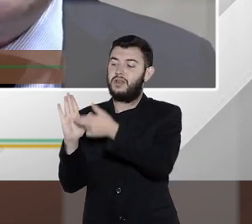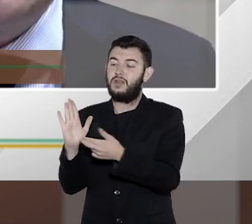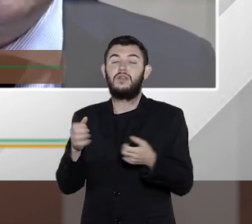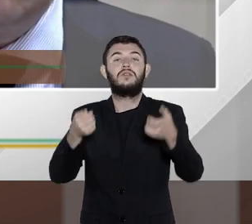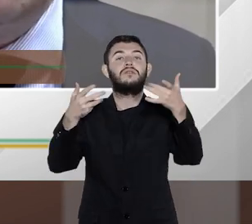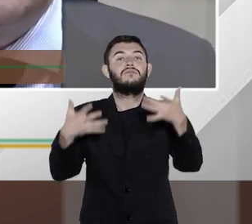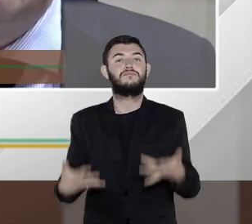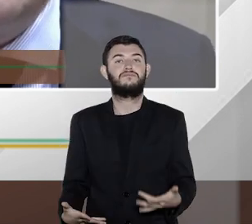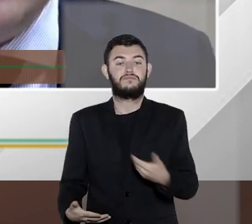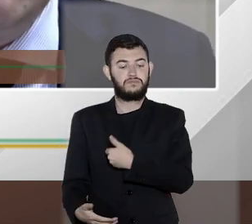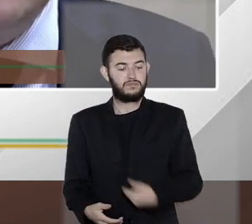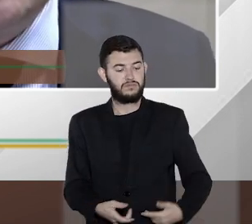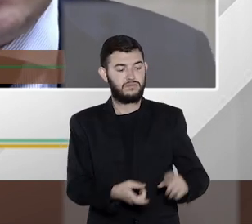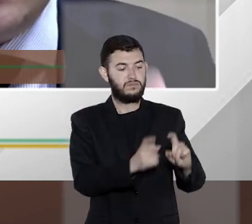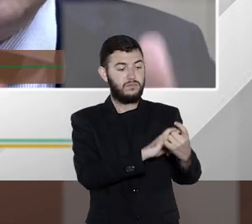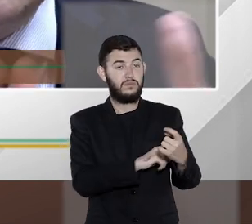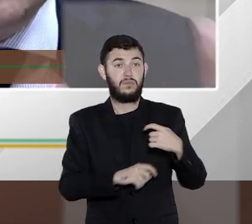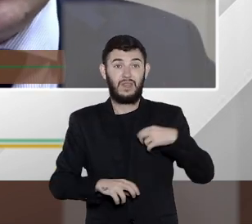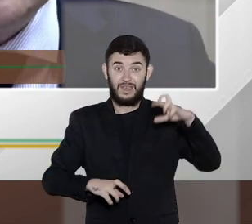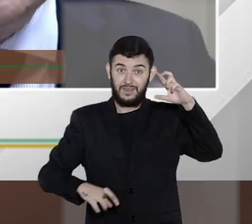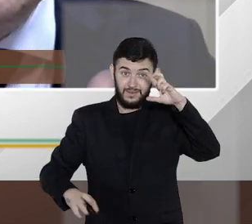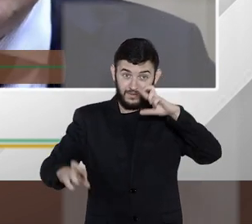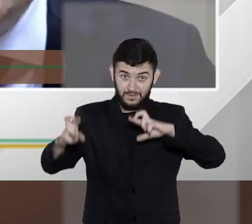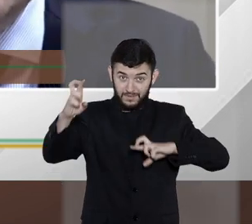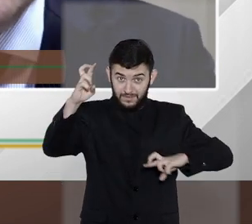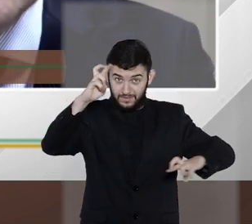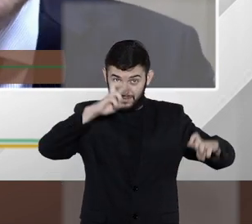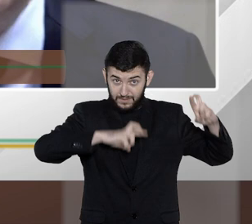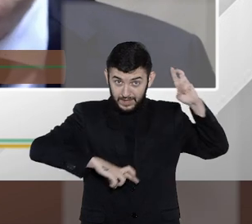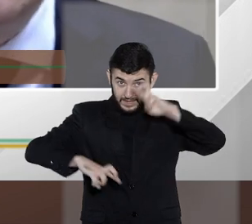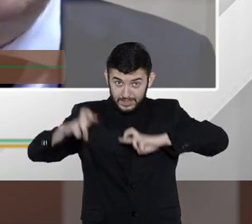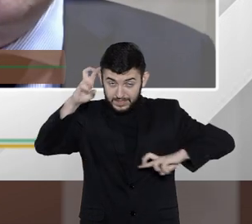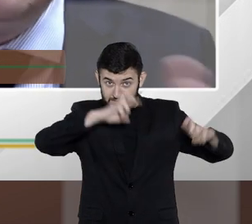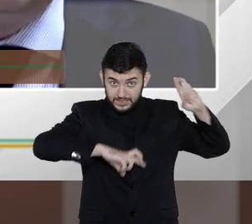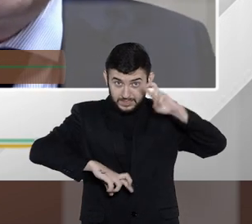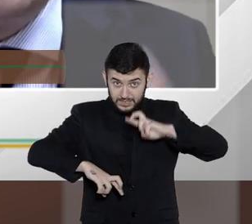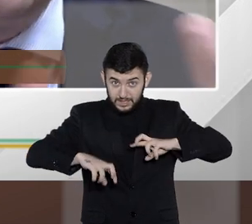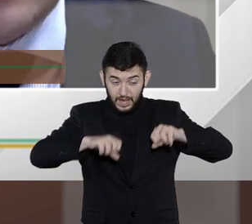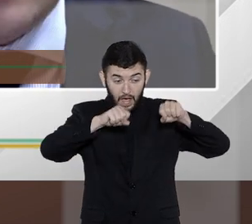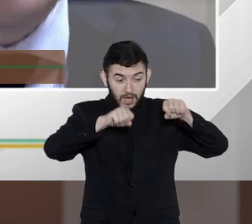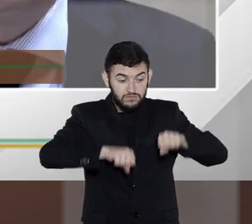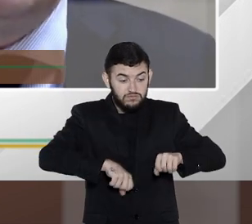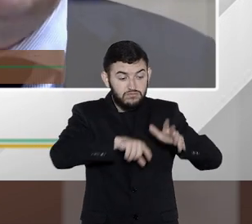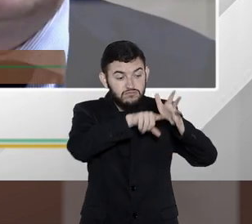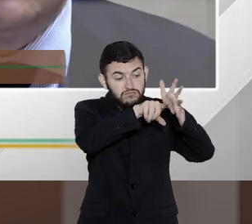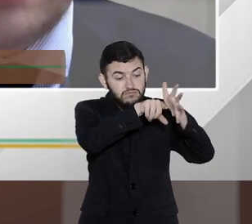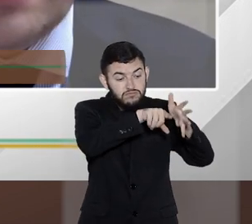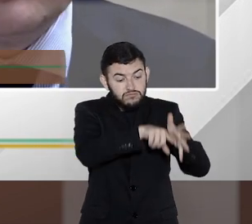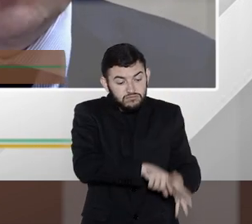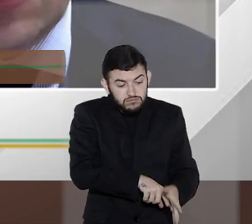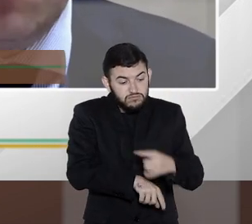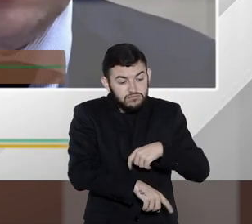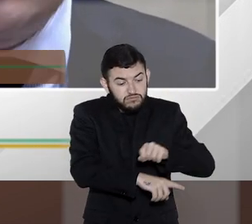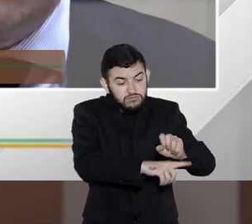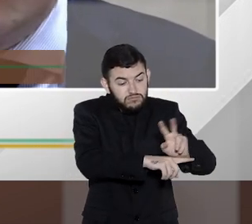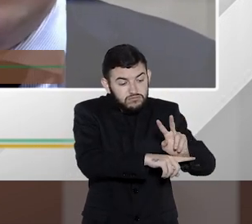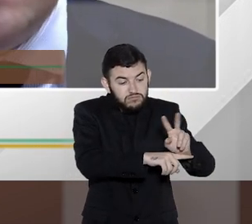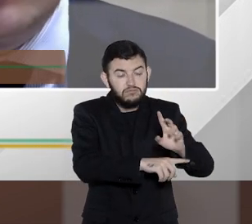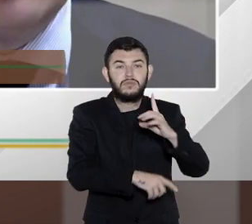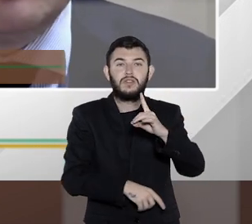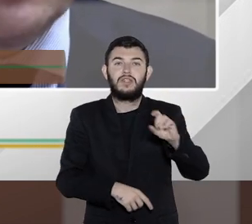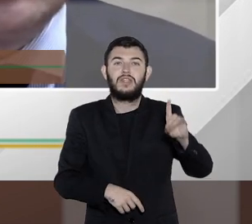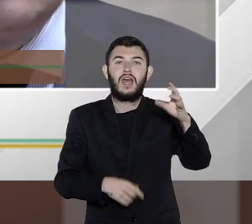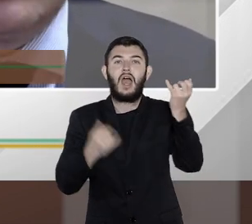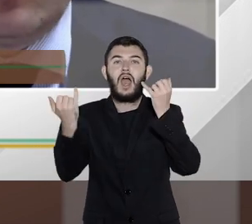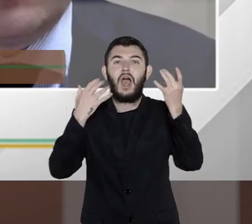que a administração pública vai te investigar nesse e nesse e nesse sentido e fazendo tais cruzamentos de dados por exemplo